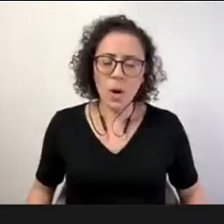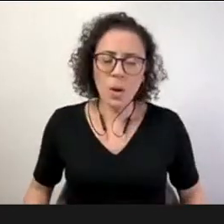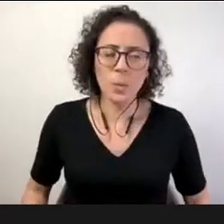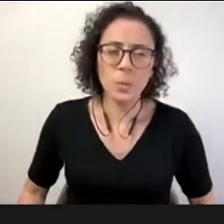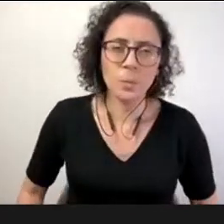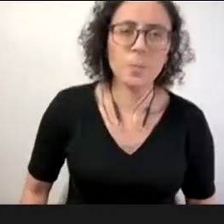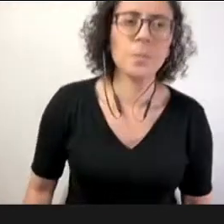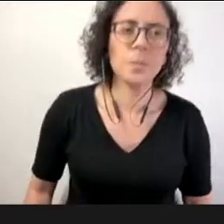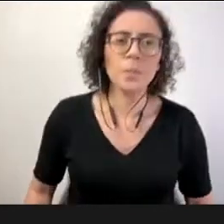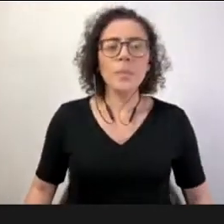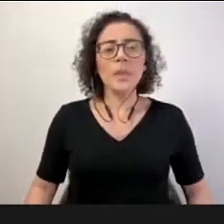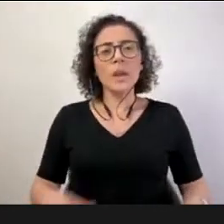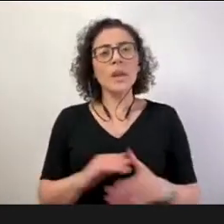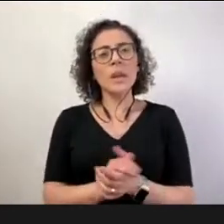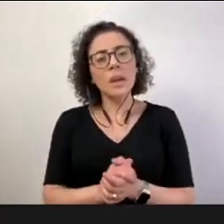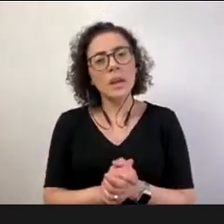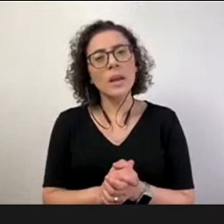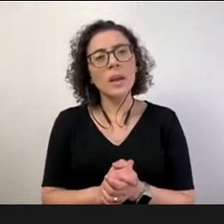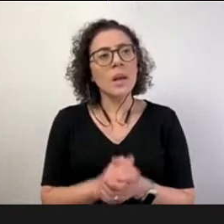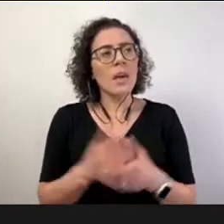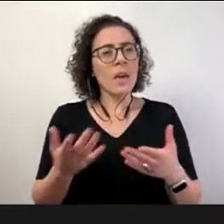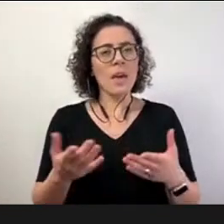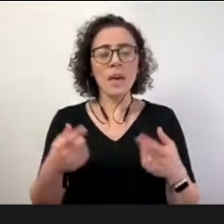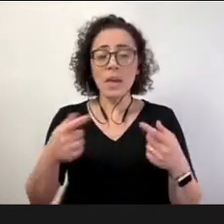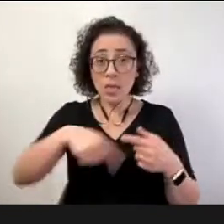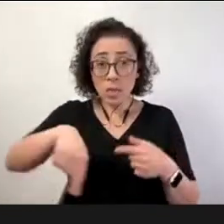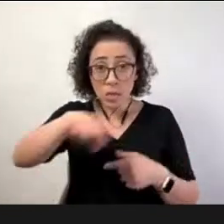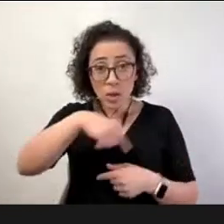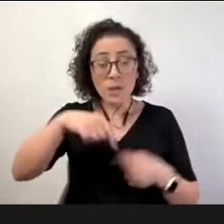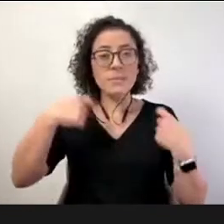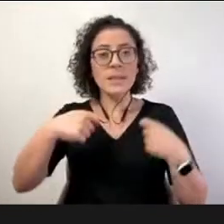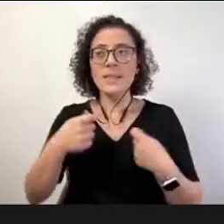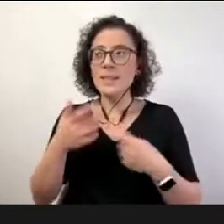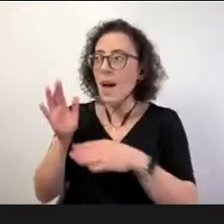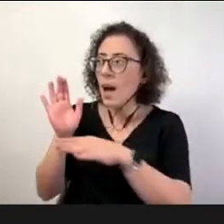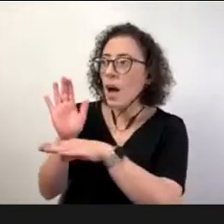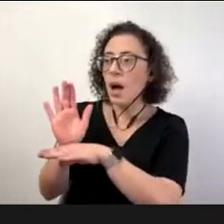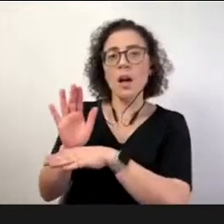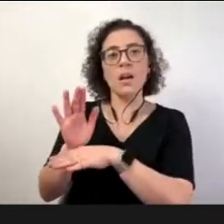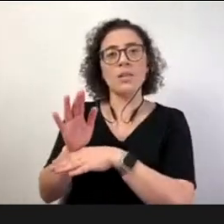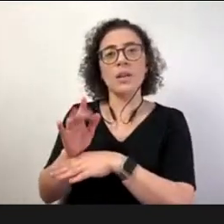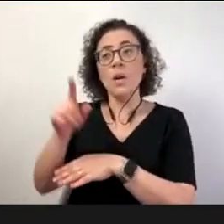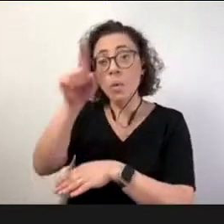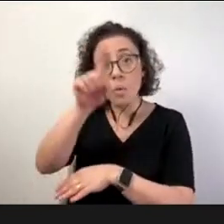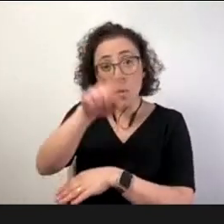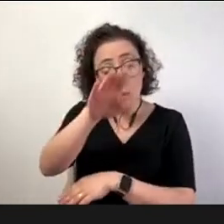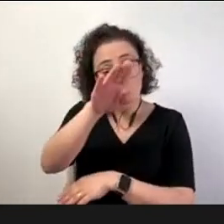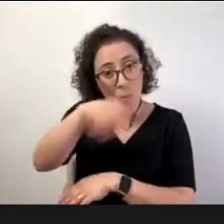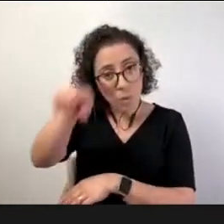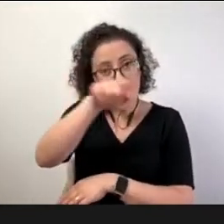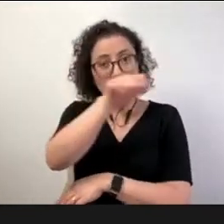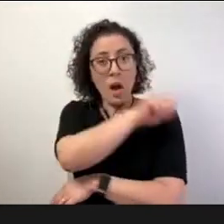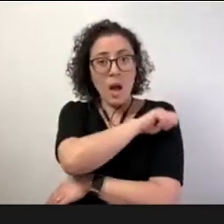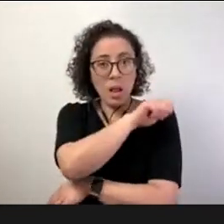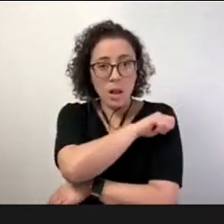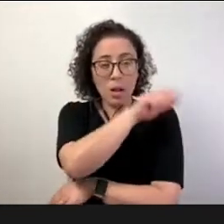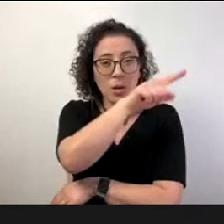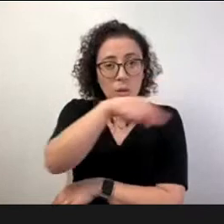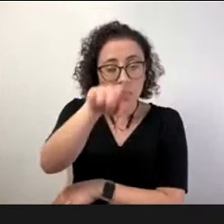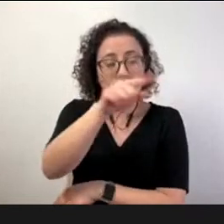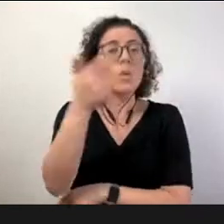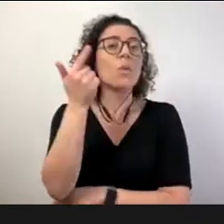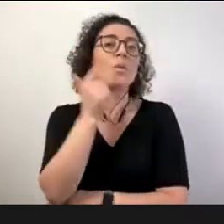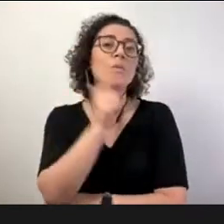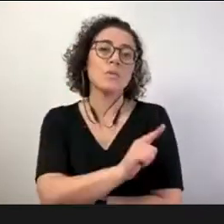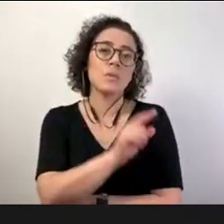garantir ou dar recursos e condições né encher aí uma malinha de recursos para os alunos para que eles naveguem nessa complexidade né a gente não